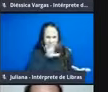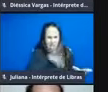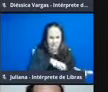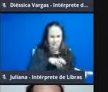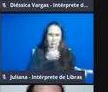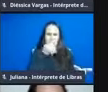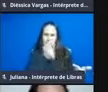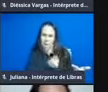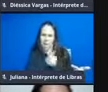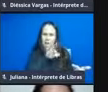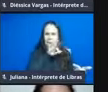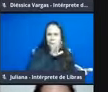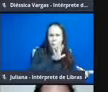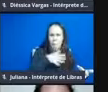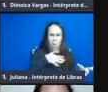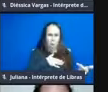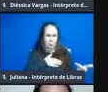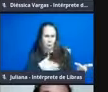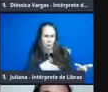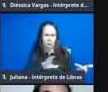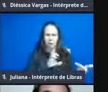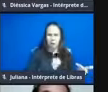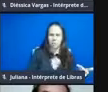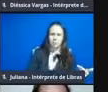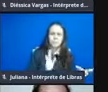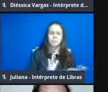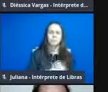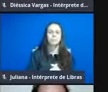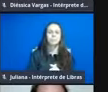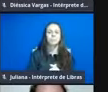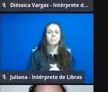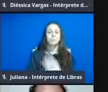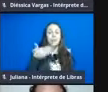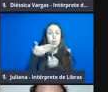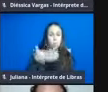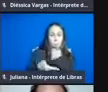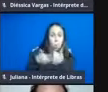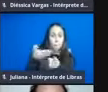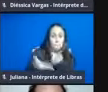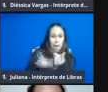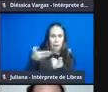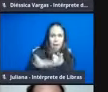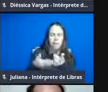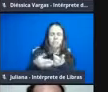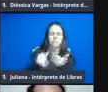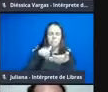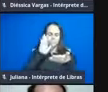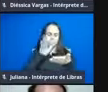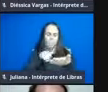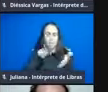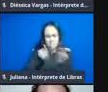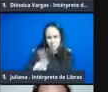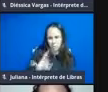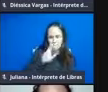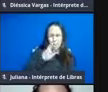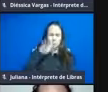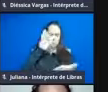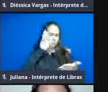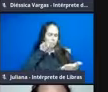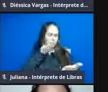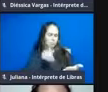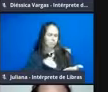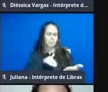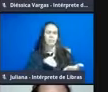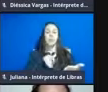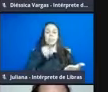maléficos ou benéficos, se eles gostam ou não de insetos. E a partir, então, da análise das concepções que a gente recebeu com o